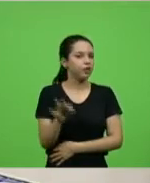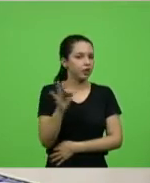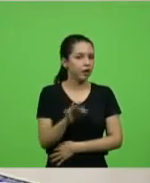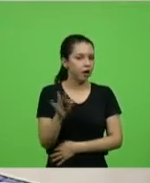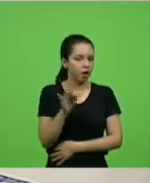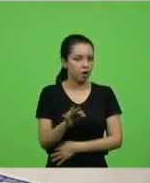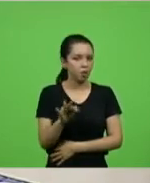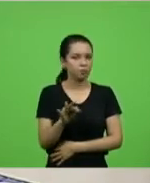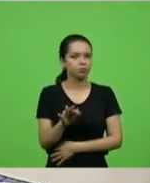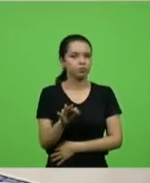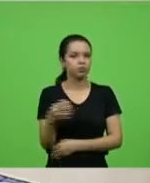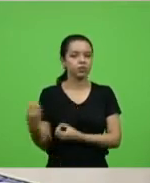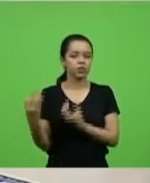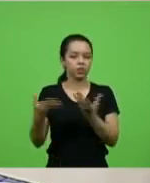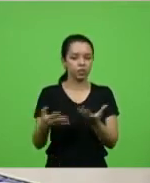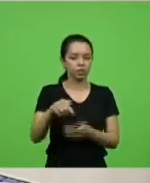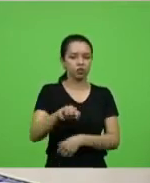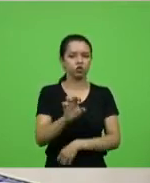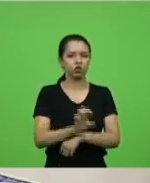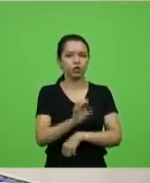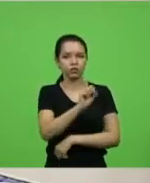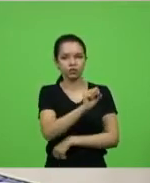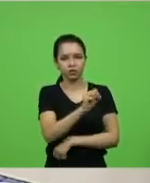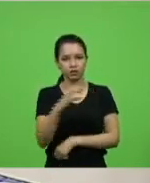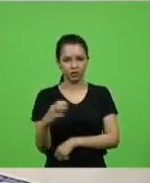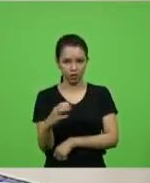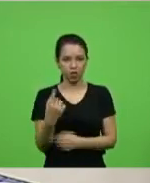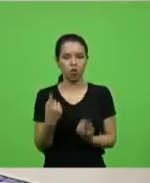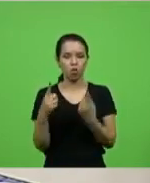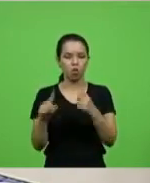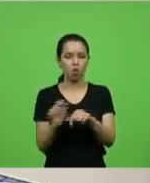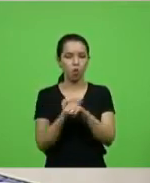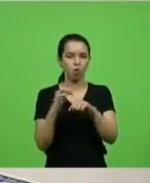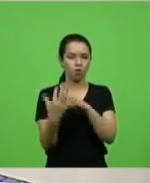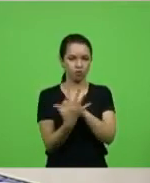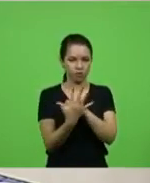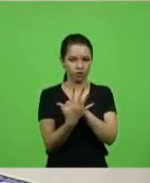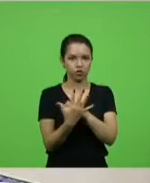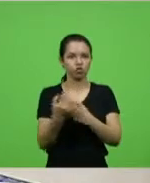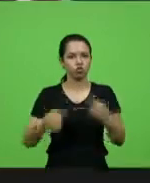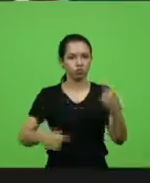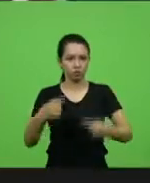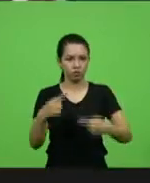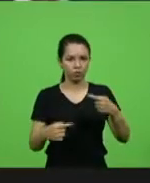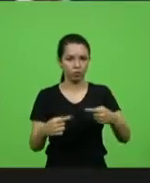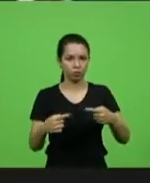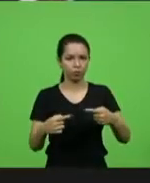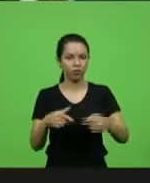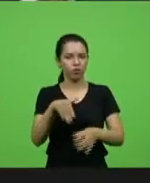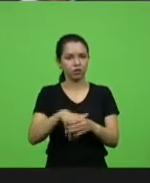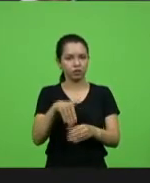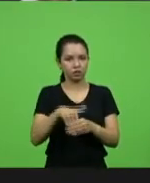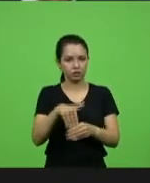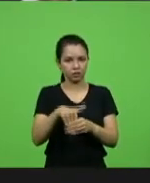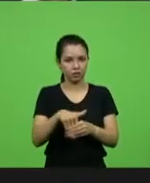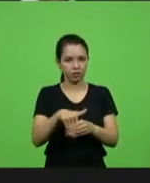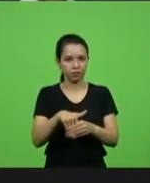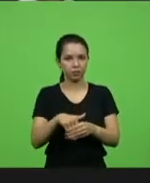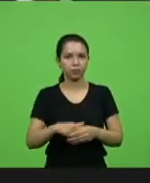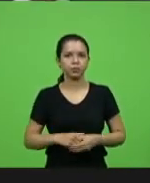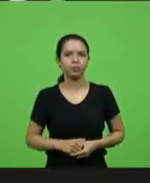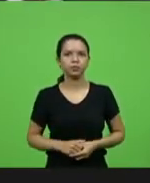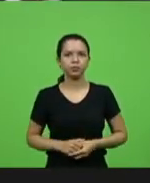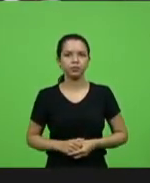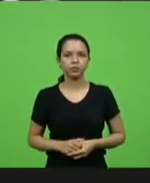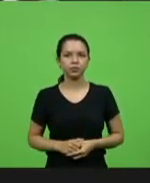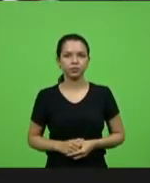Estado de Santa Catarina para fins de combate à pandemia. Em discussão. Em votação.